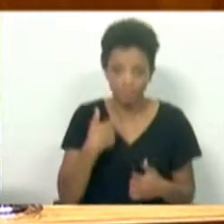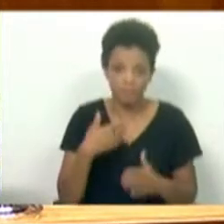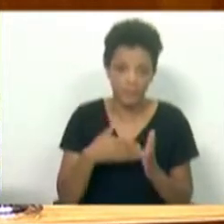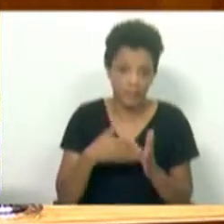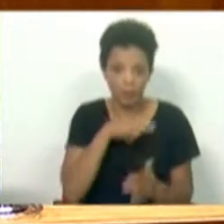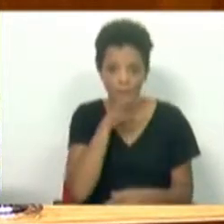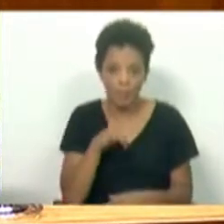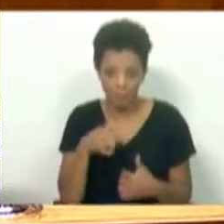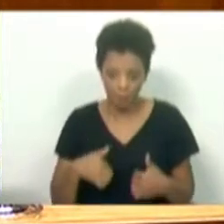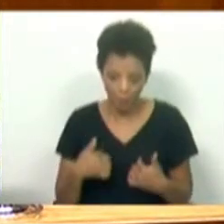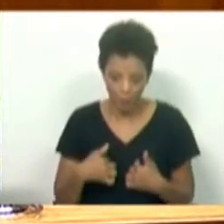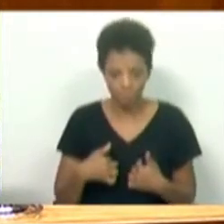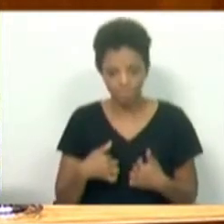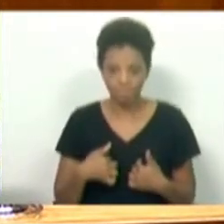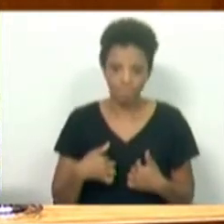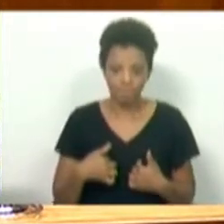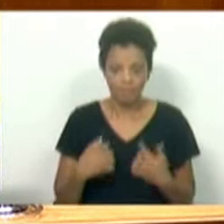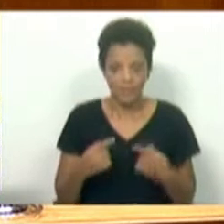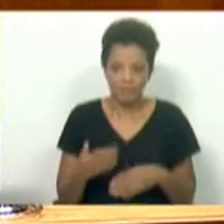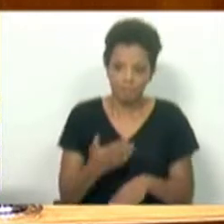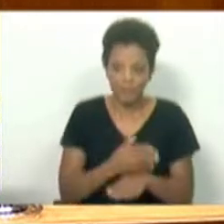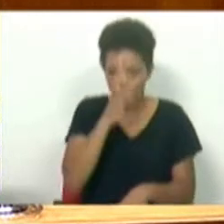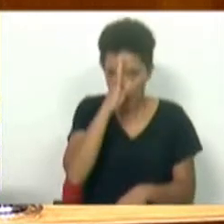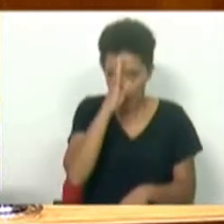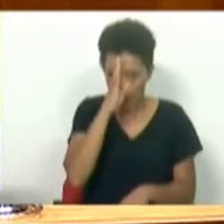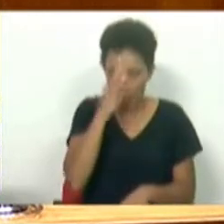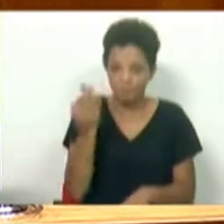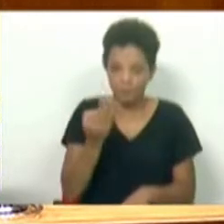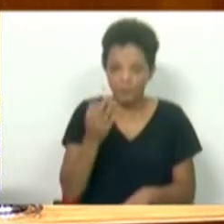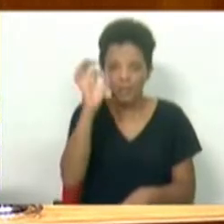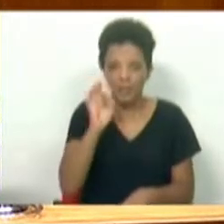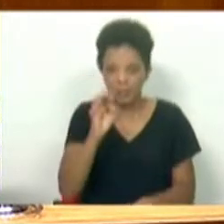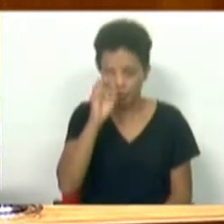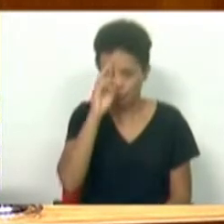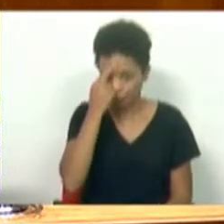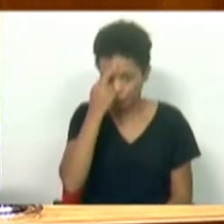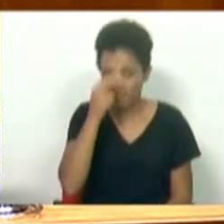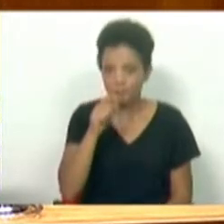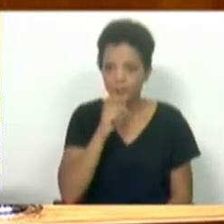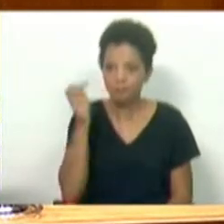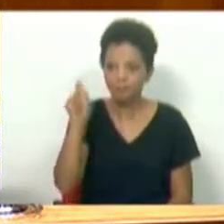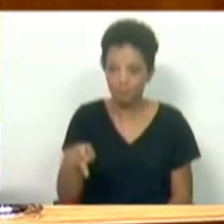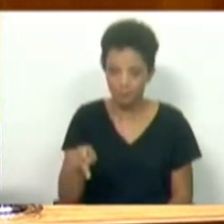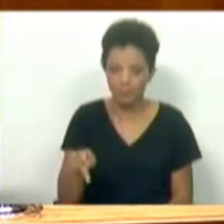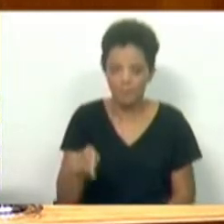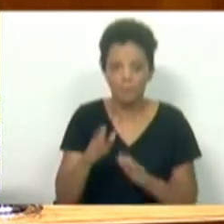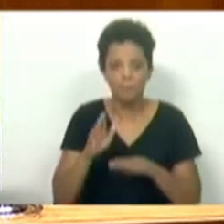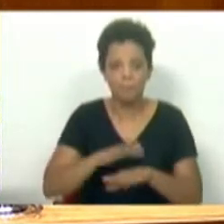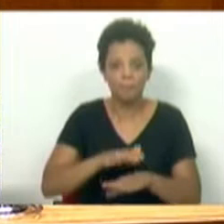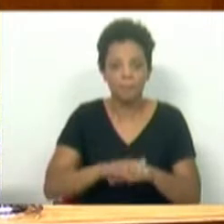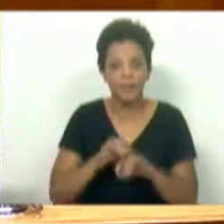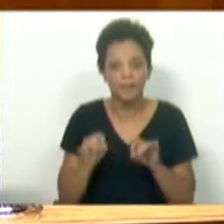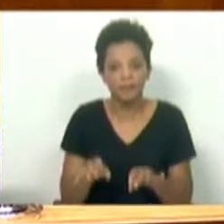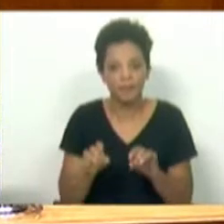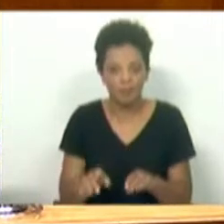cliente ou da família, exista uma antecipação de que essa elevação da taxa de esforço vai acontecer precisamente para